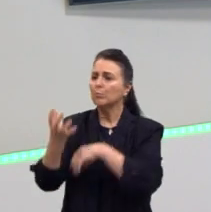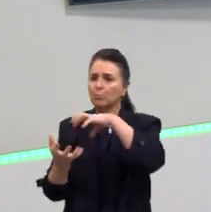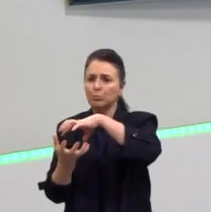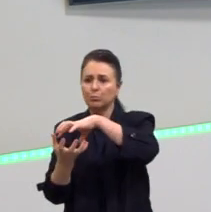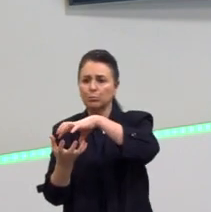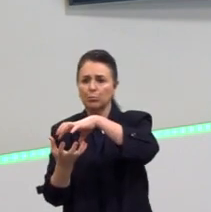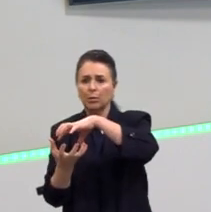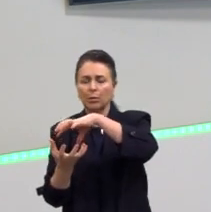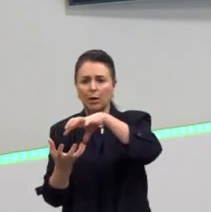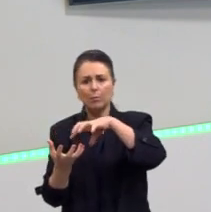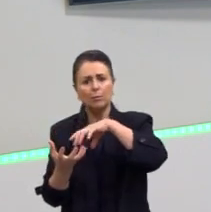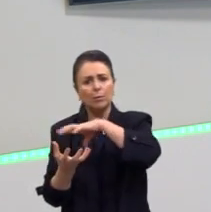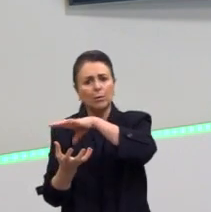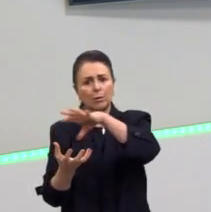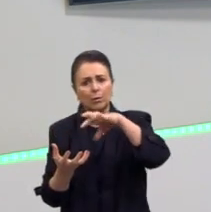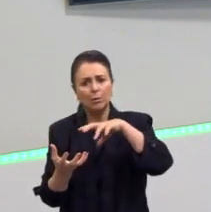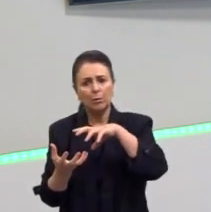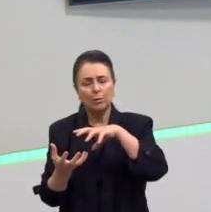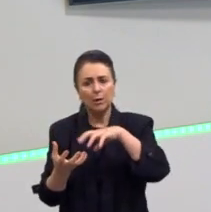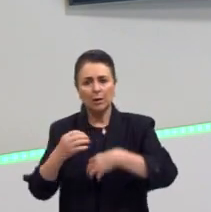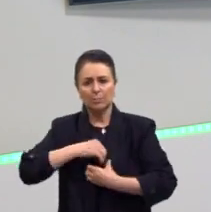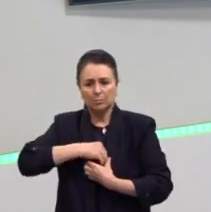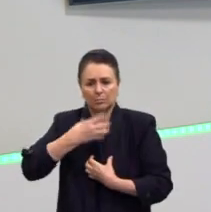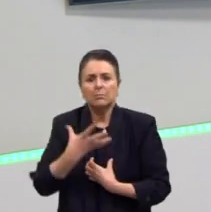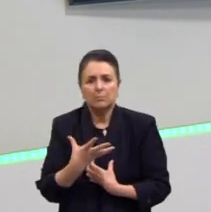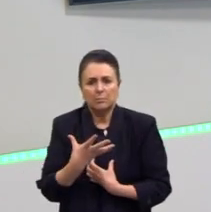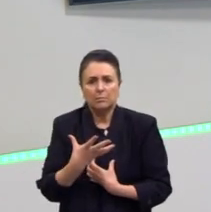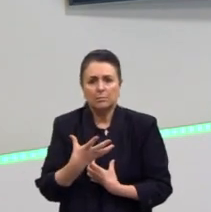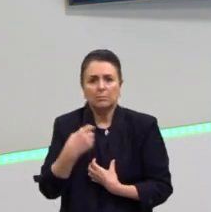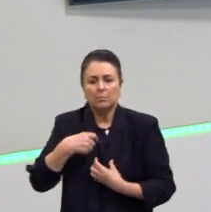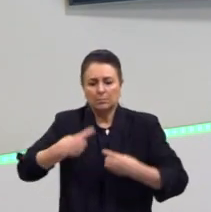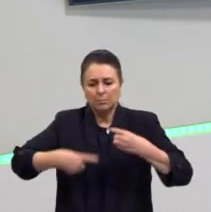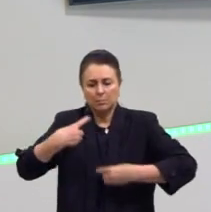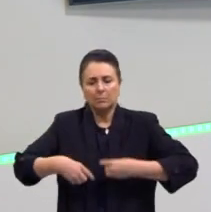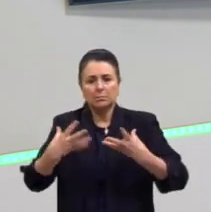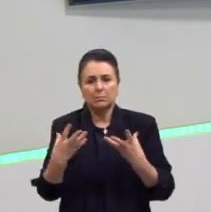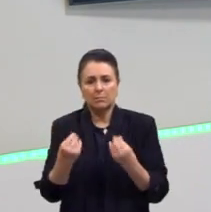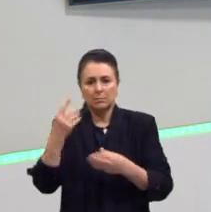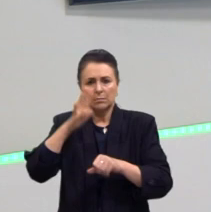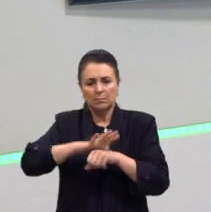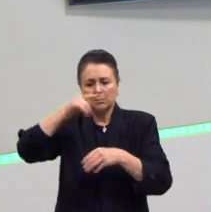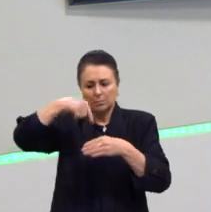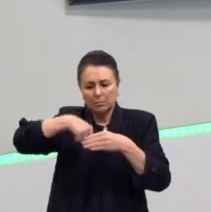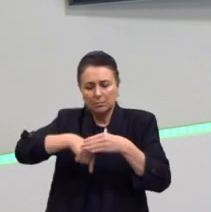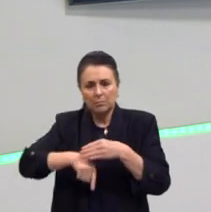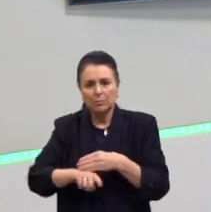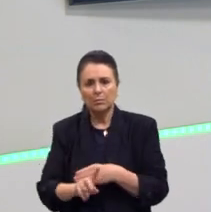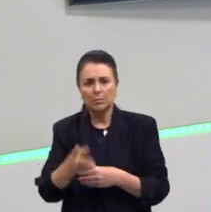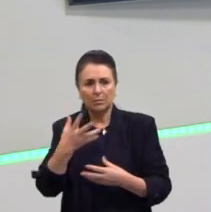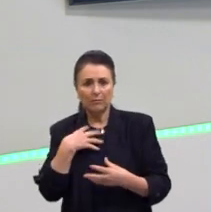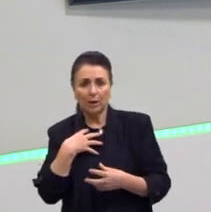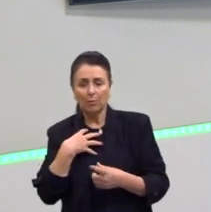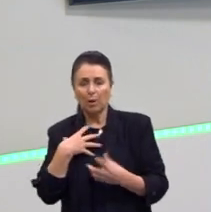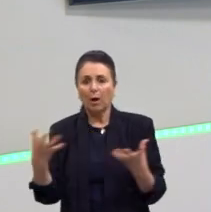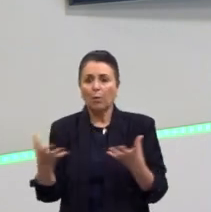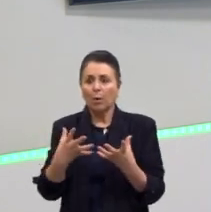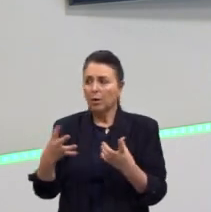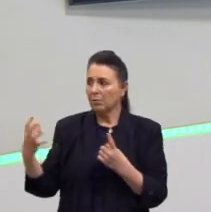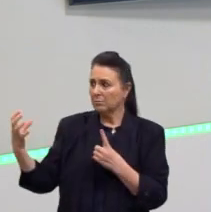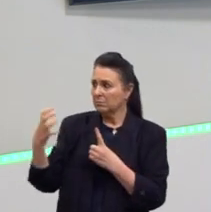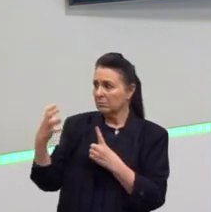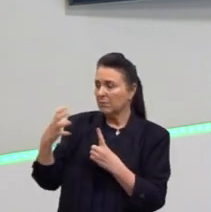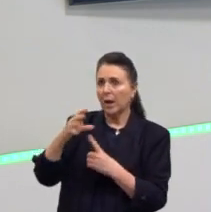discutir muito sobre isso. Essa é uma atitude, ou precisamos discutir muito sobre isso. Estamos vendo os efeitos da natureza.